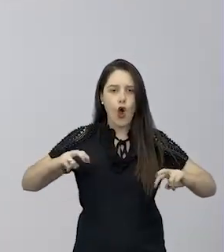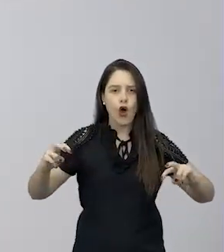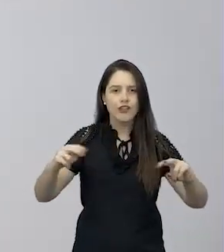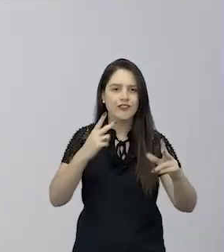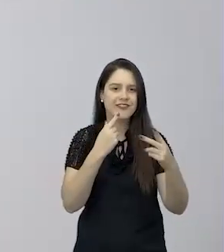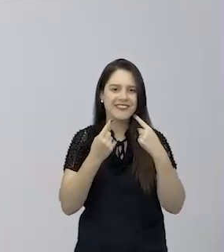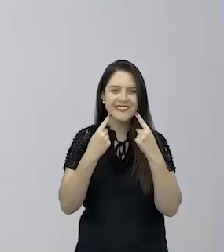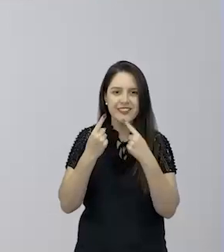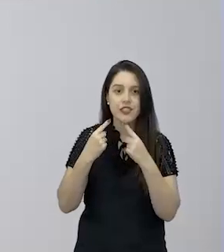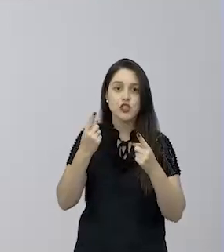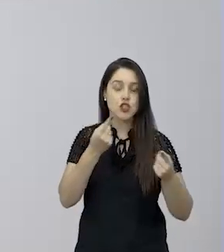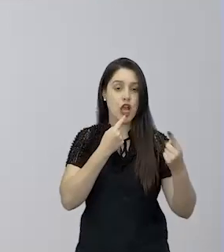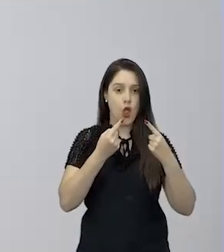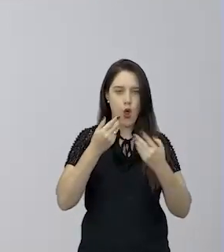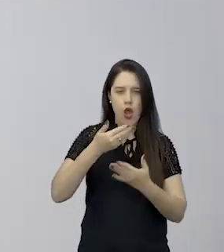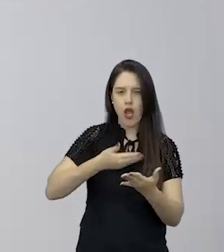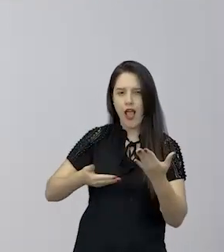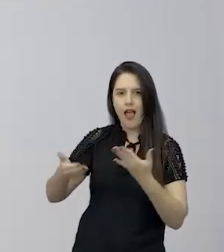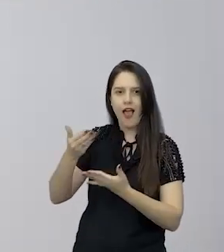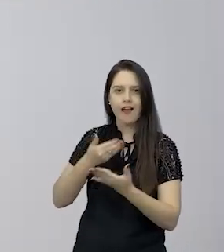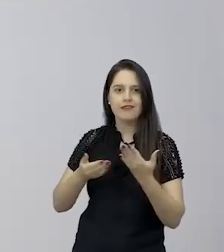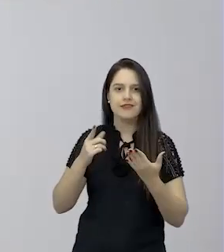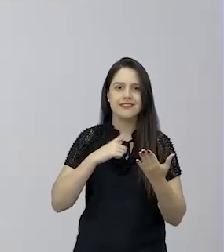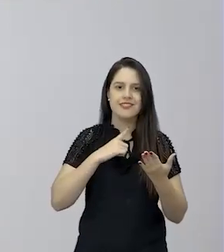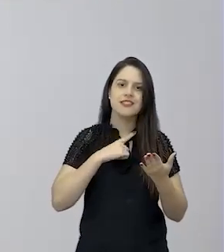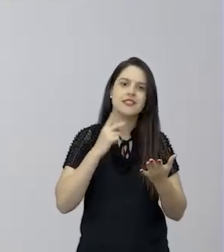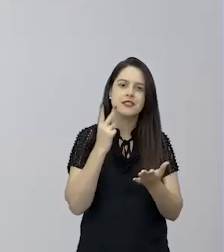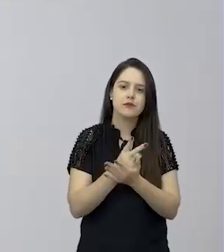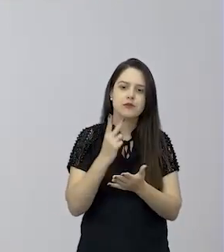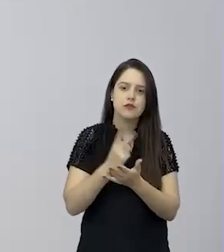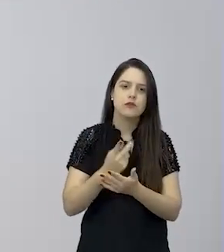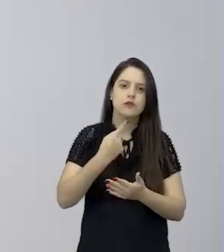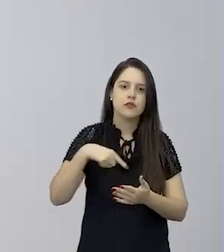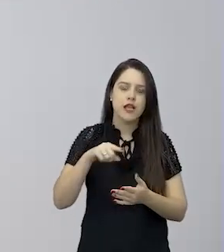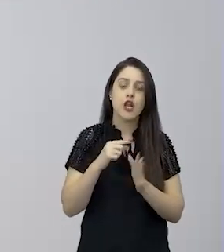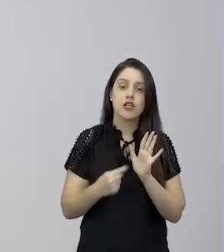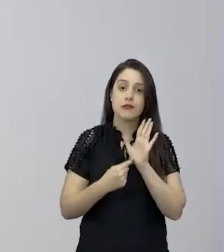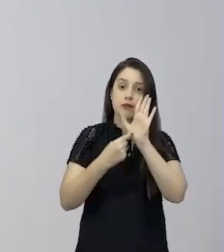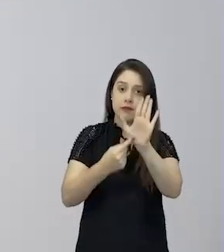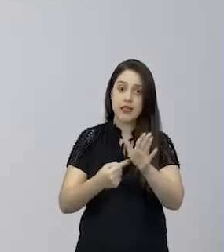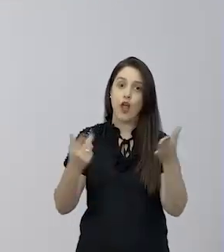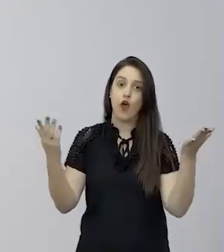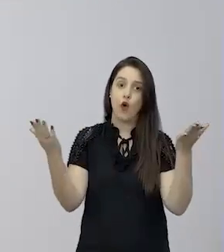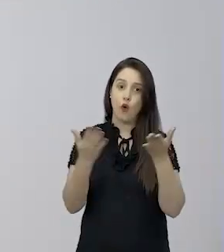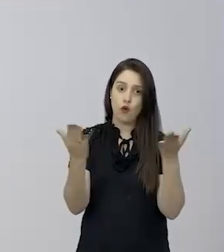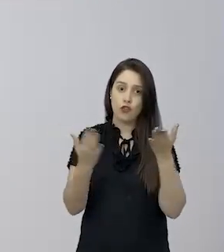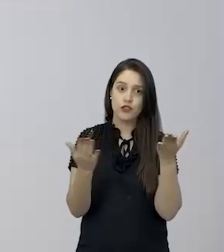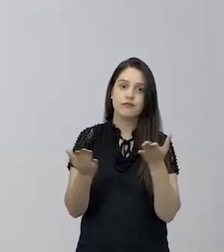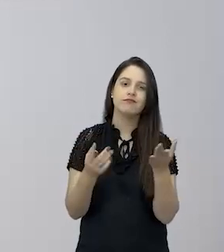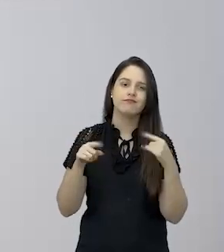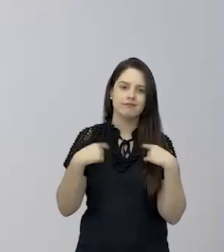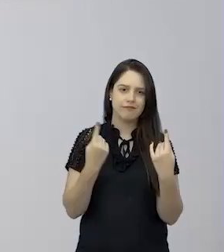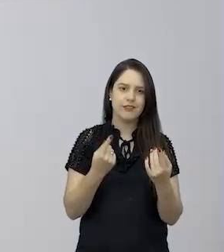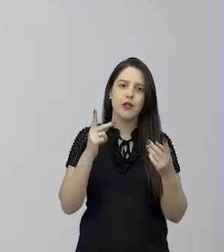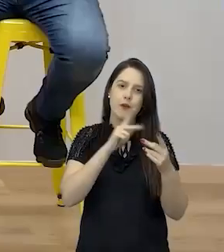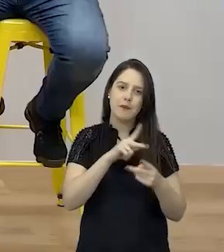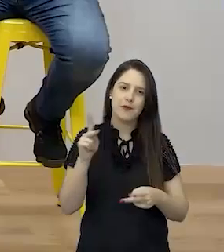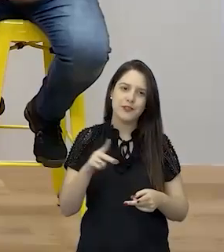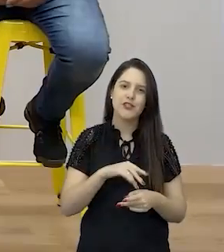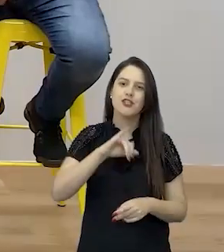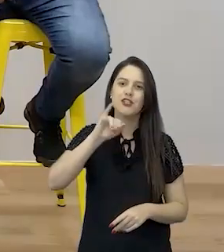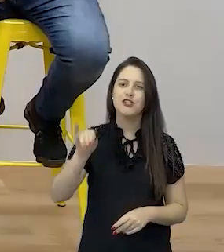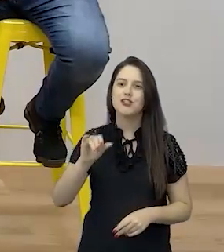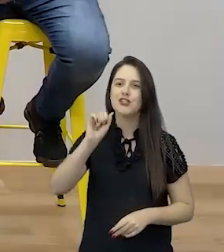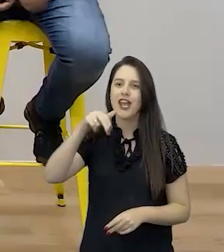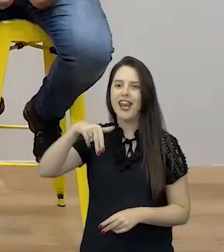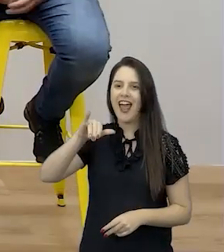dialogar a respeito dos vídeos, a respeito dos textos que nós vamos apresentar hoje, eu estou aqui com ela, a professora Janaína